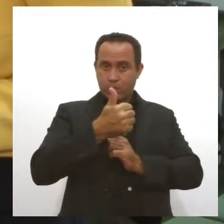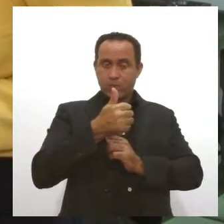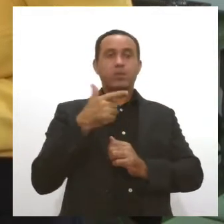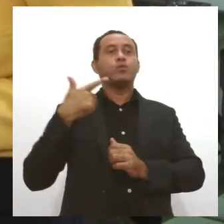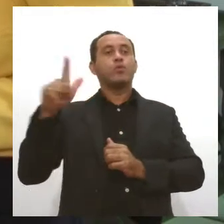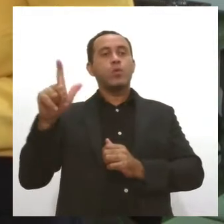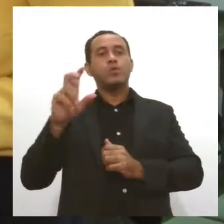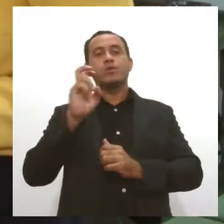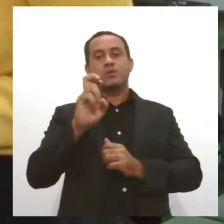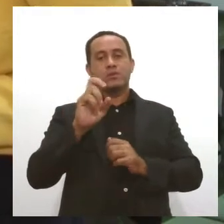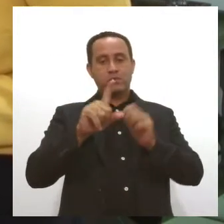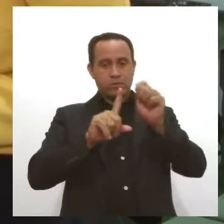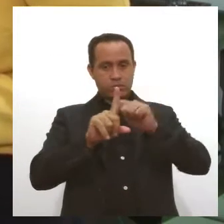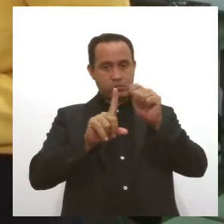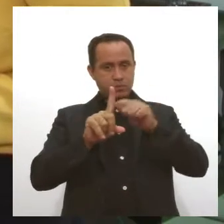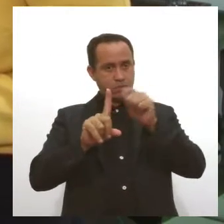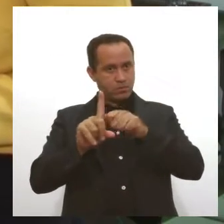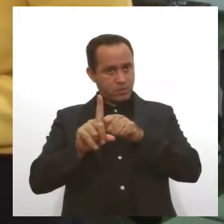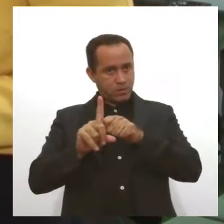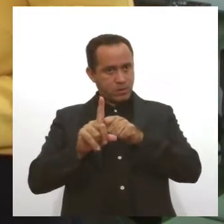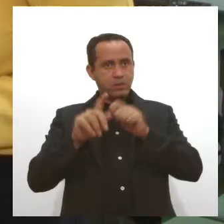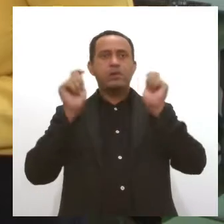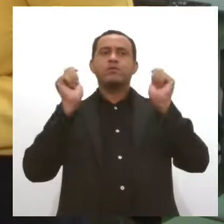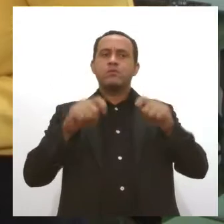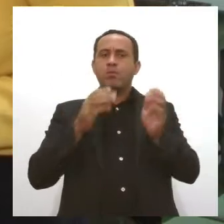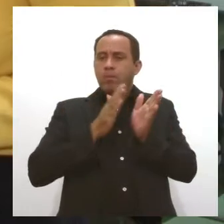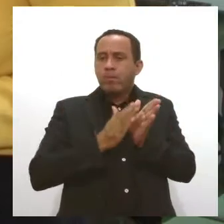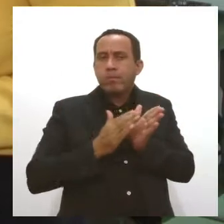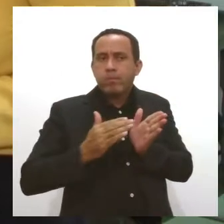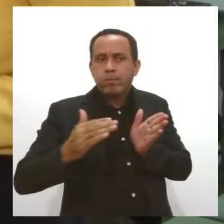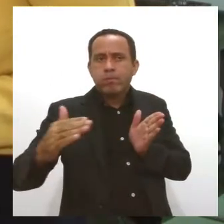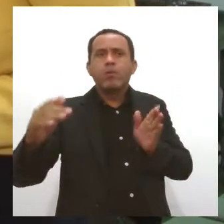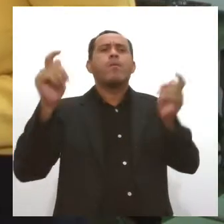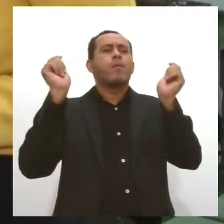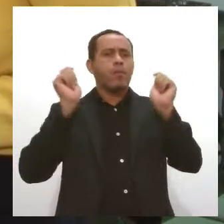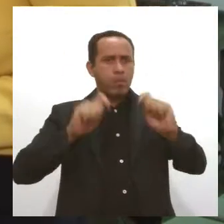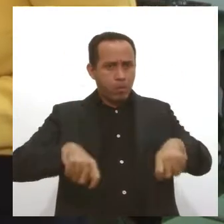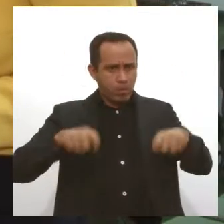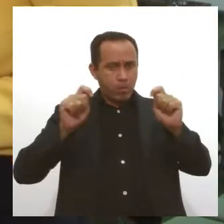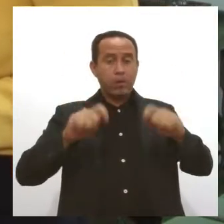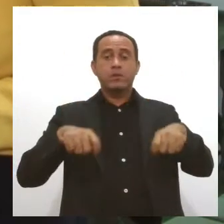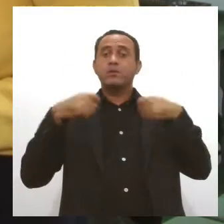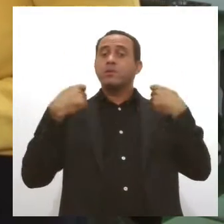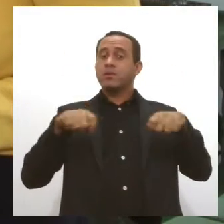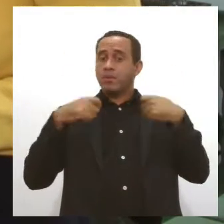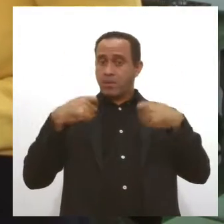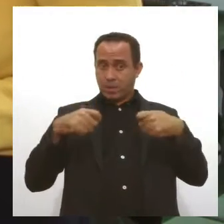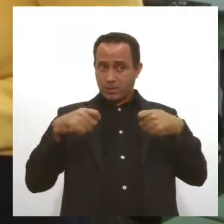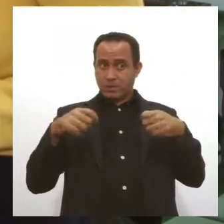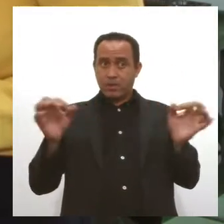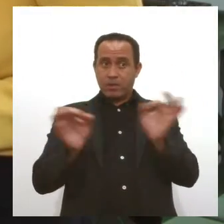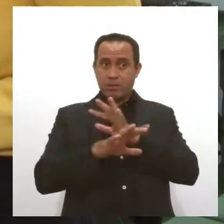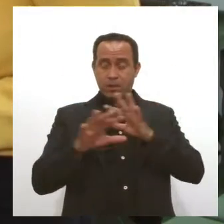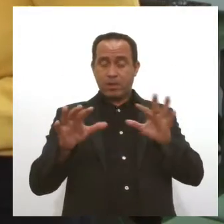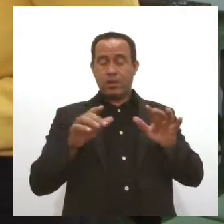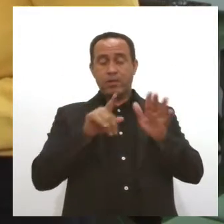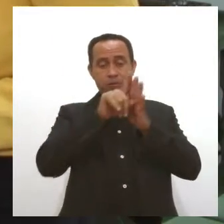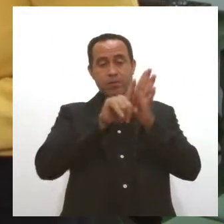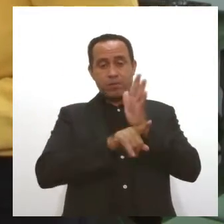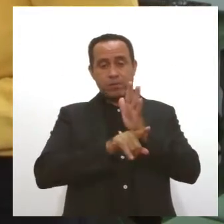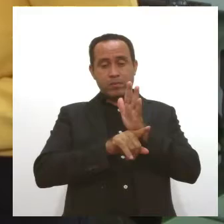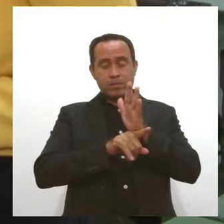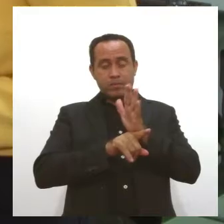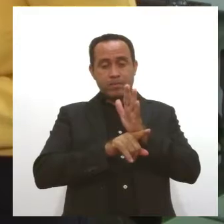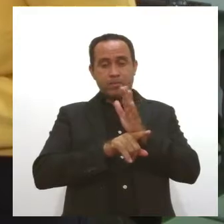meses. Sendo que esse período, ele pode se prorrogar a depender da necessidade de conclusão dos trabalhos do censo e também da dotação